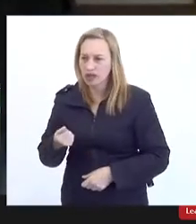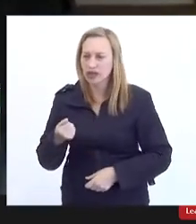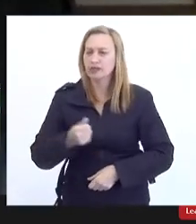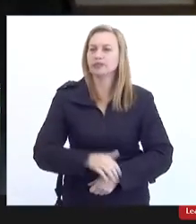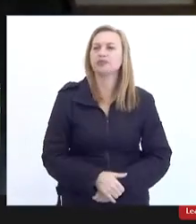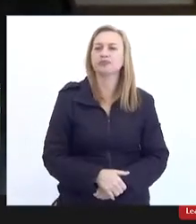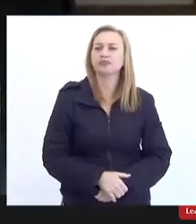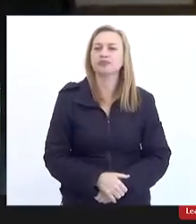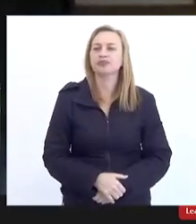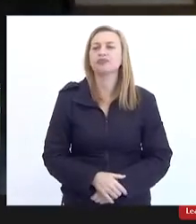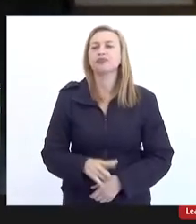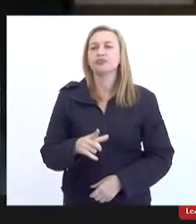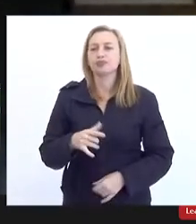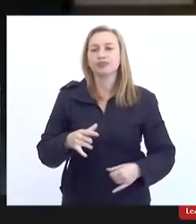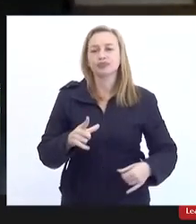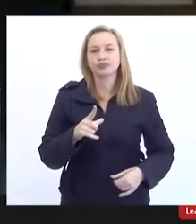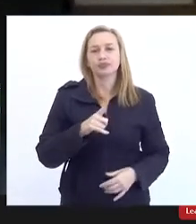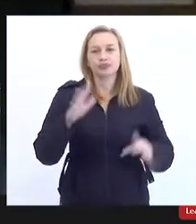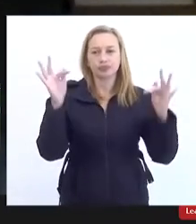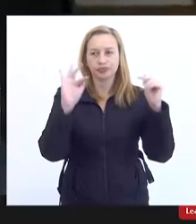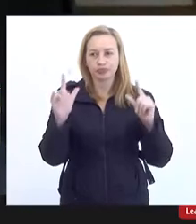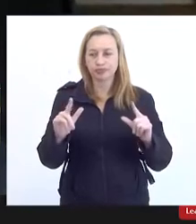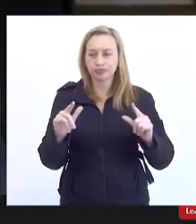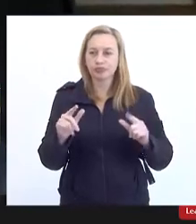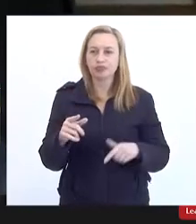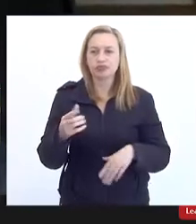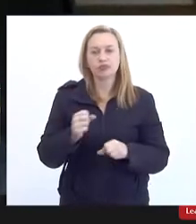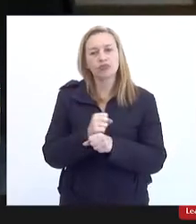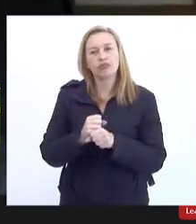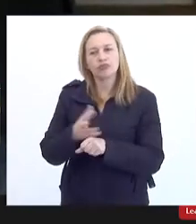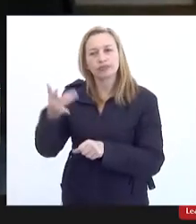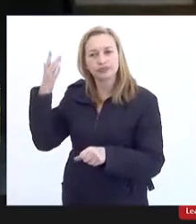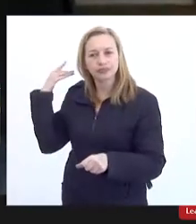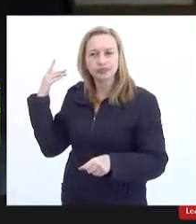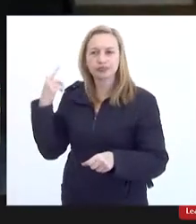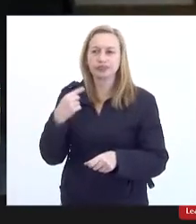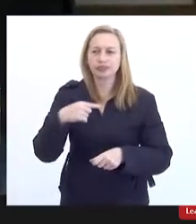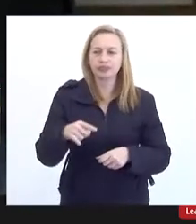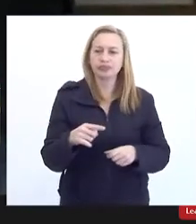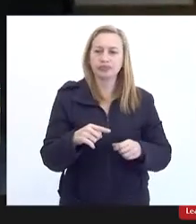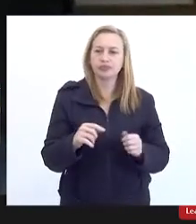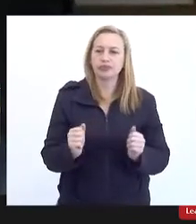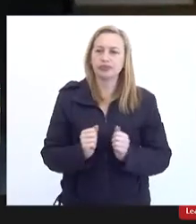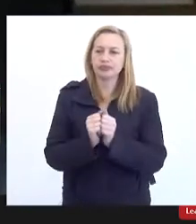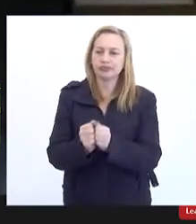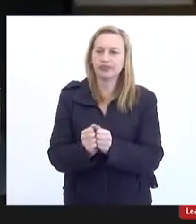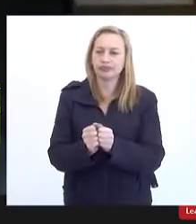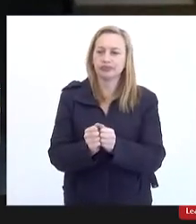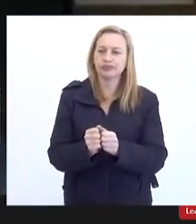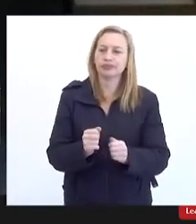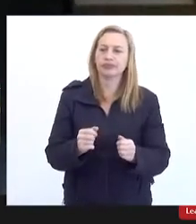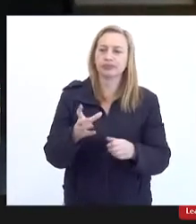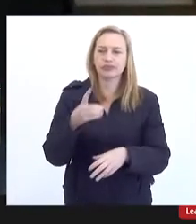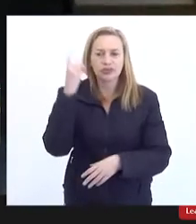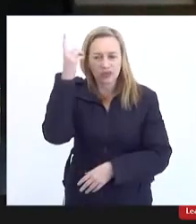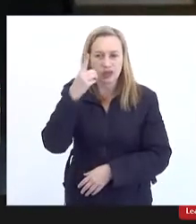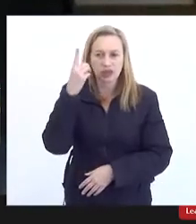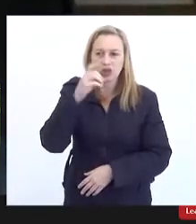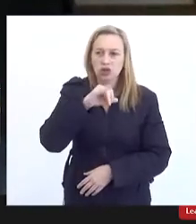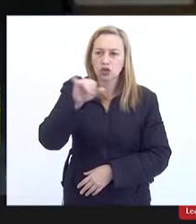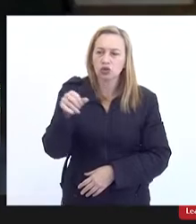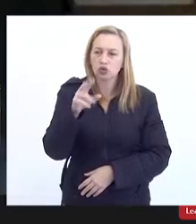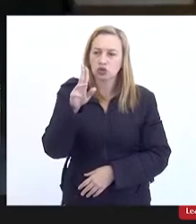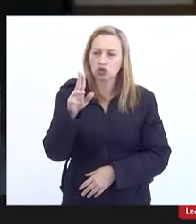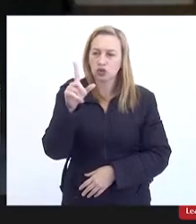Eu tive a satisfação de, alguns anos atrás, assessorar o deputado Julianelli na LERJ e pude ver de perto